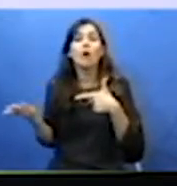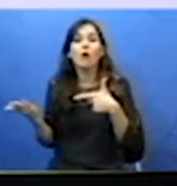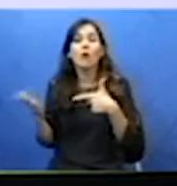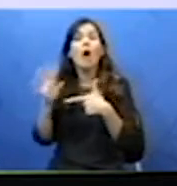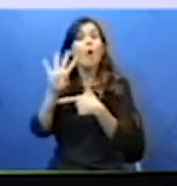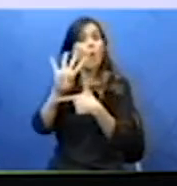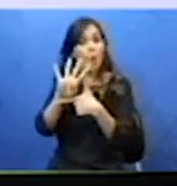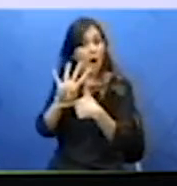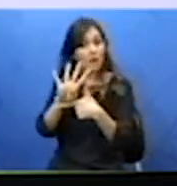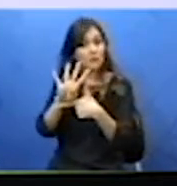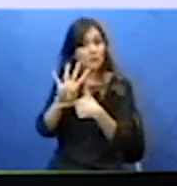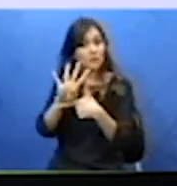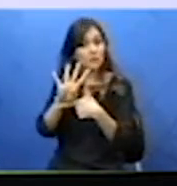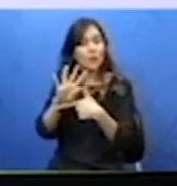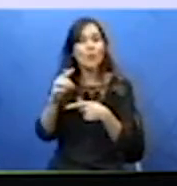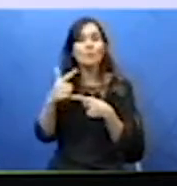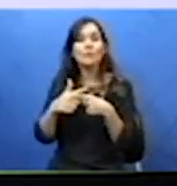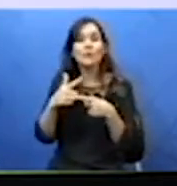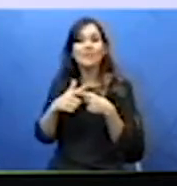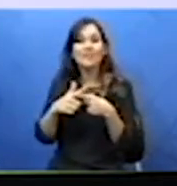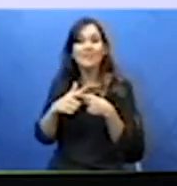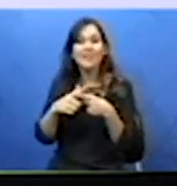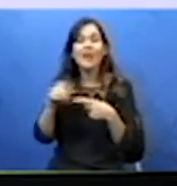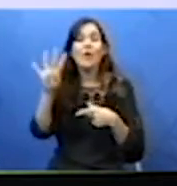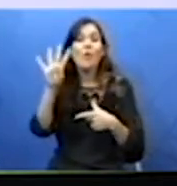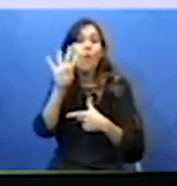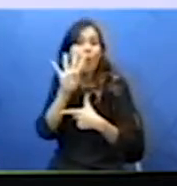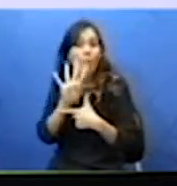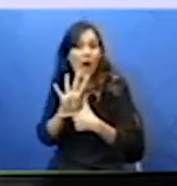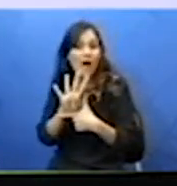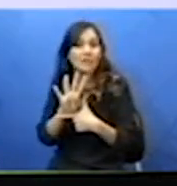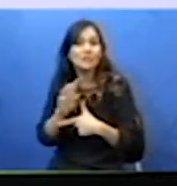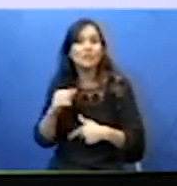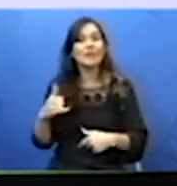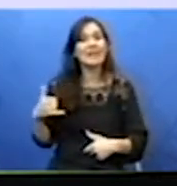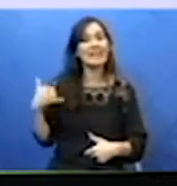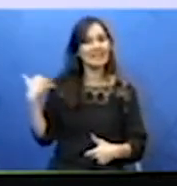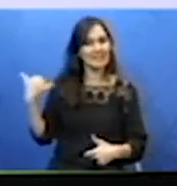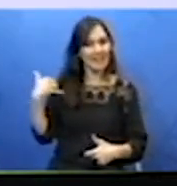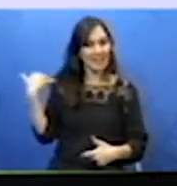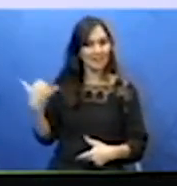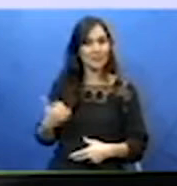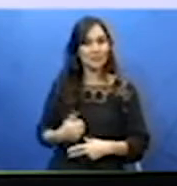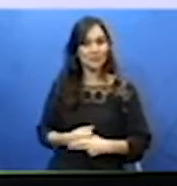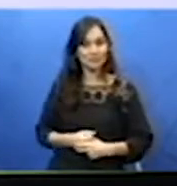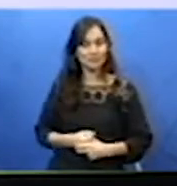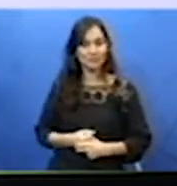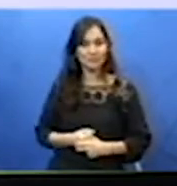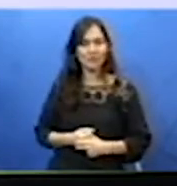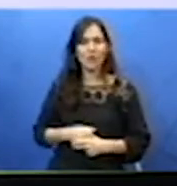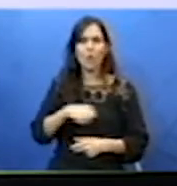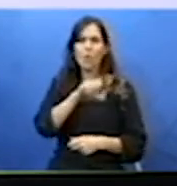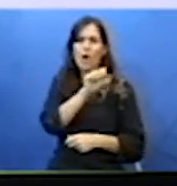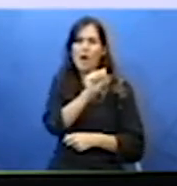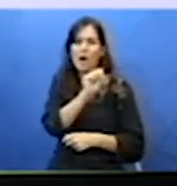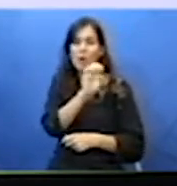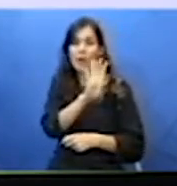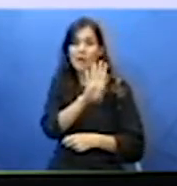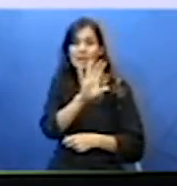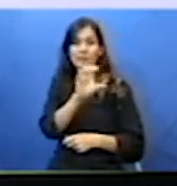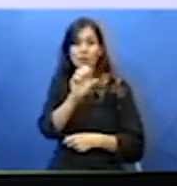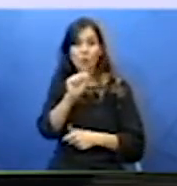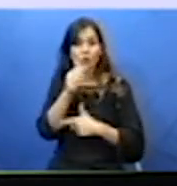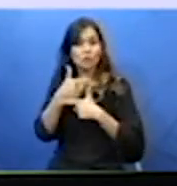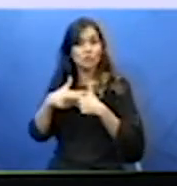4. A gente não utilizou 4 idade, então vamos dividir por 4. Então, 48 dividido por 4 é